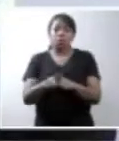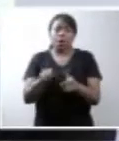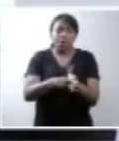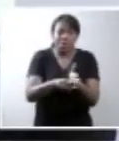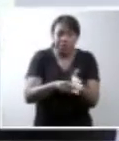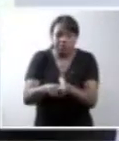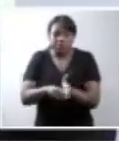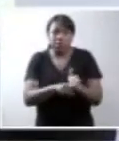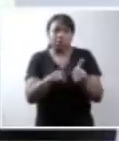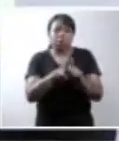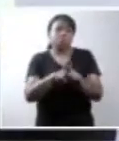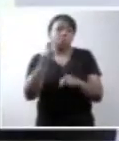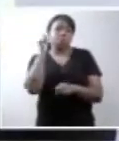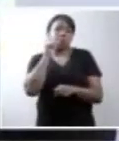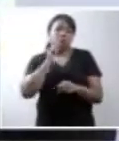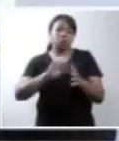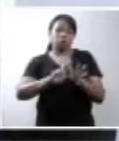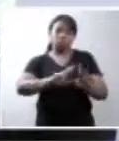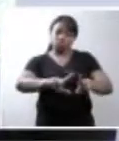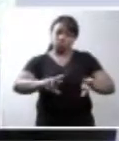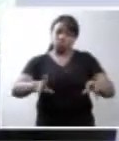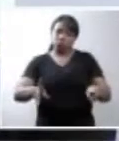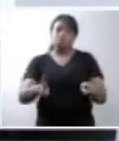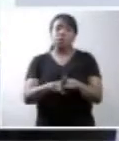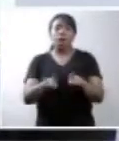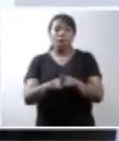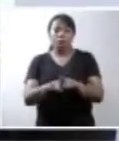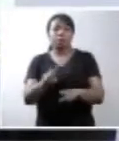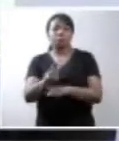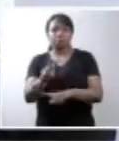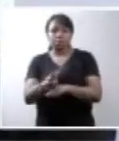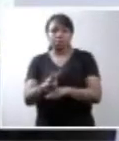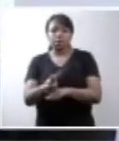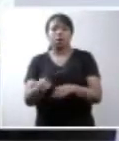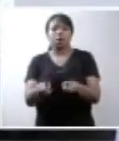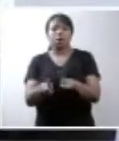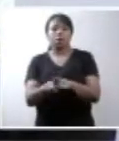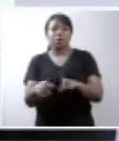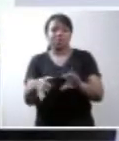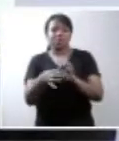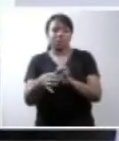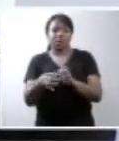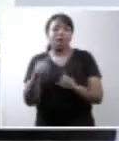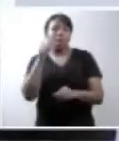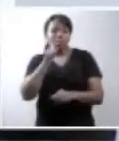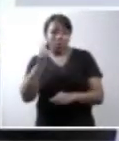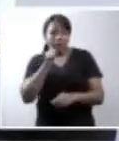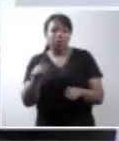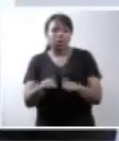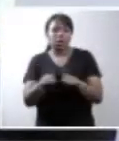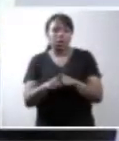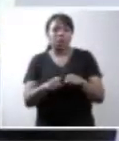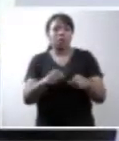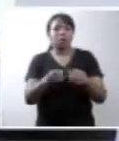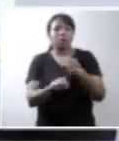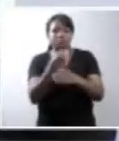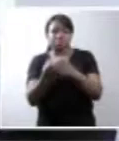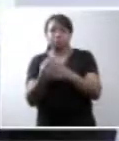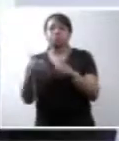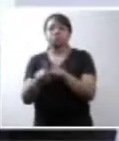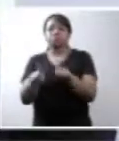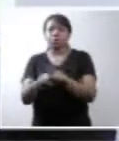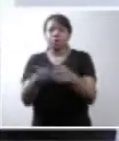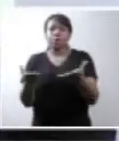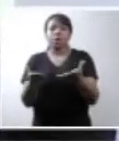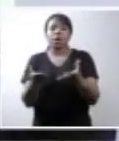pesquisadoras e feministas. Em defesa da saúde integral das mulheres, dos direitos sexuais e reprodutivos, do